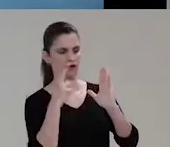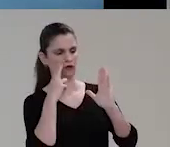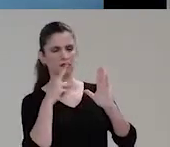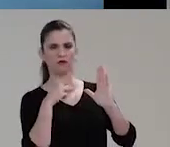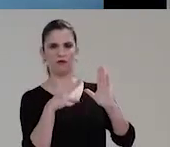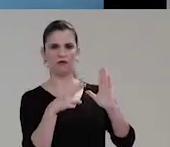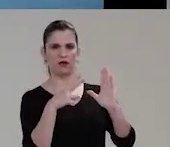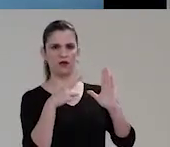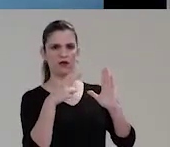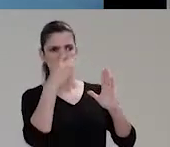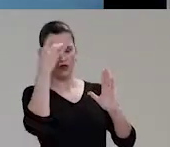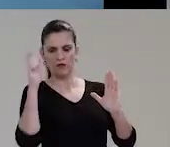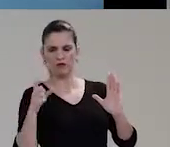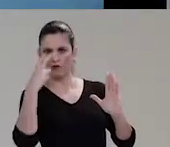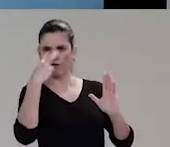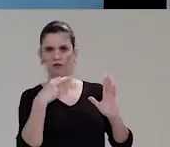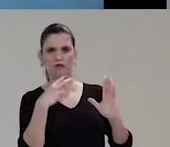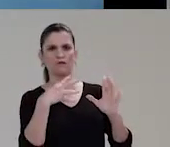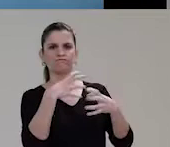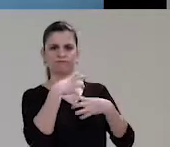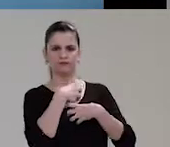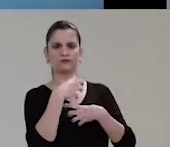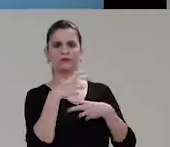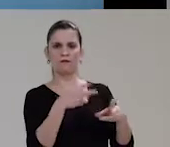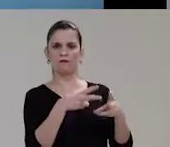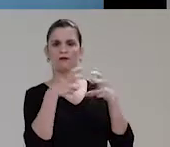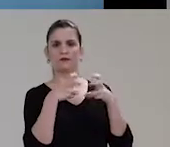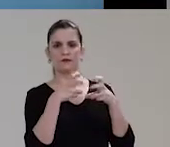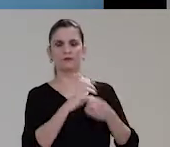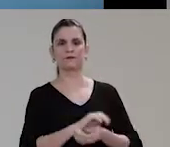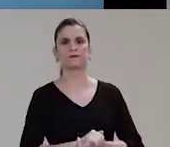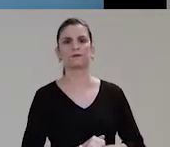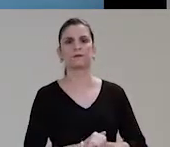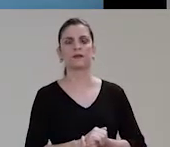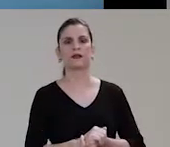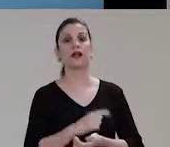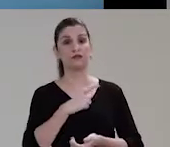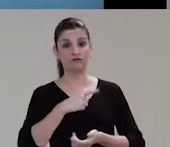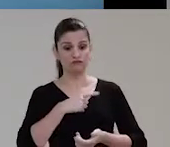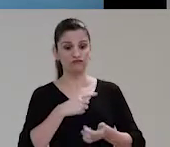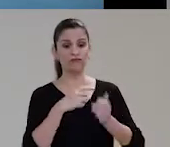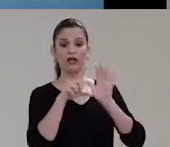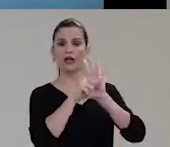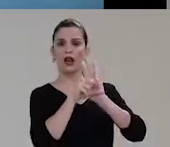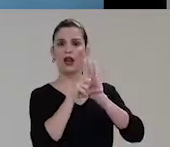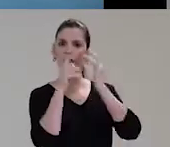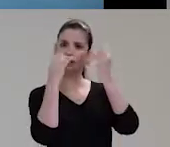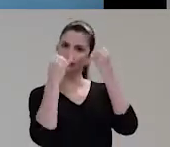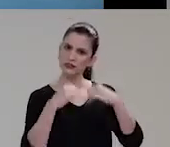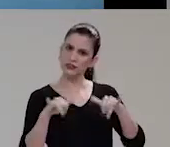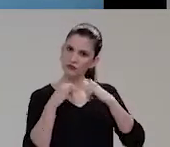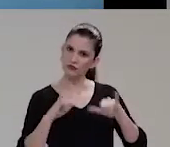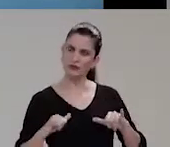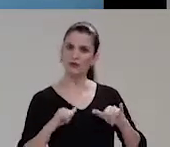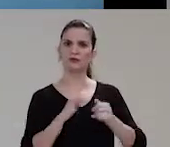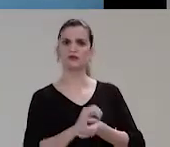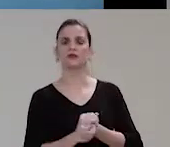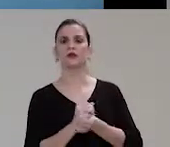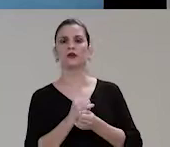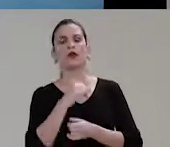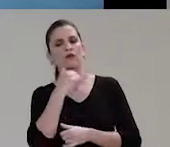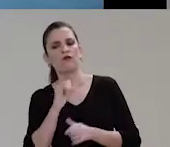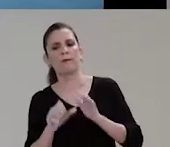na compreensão pelos deficientes visuais. Essas informações também constam na lei sancionada. Primeiro, é preciso